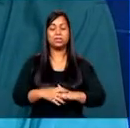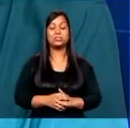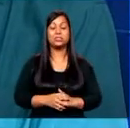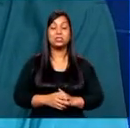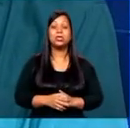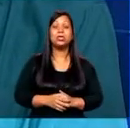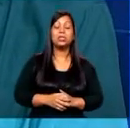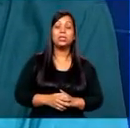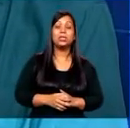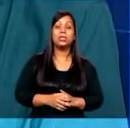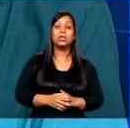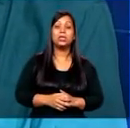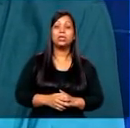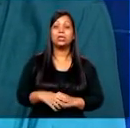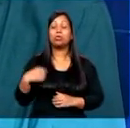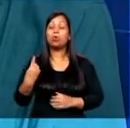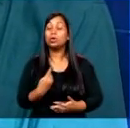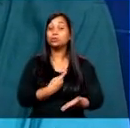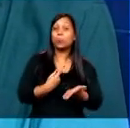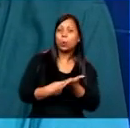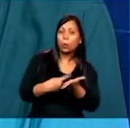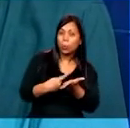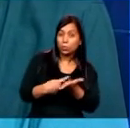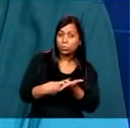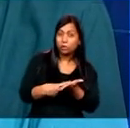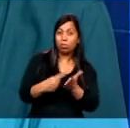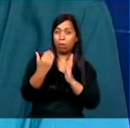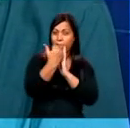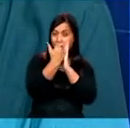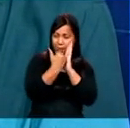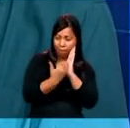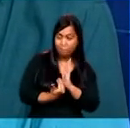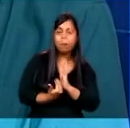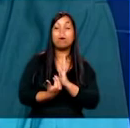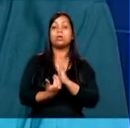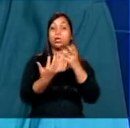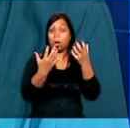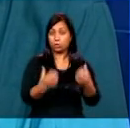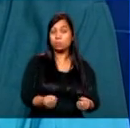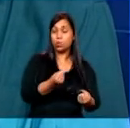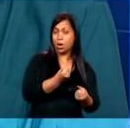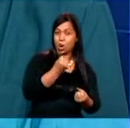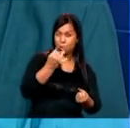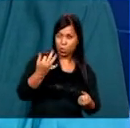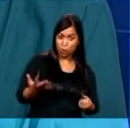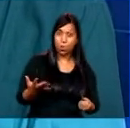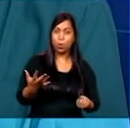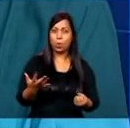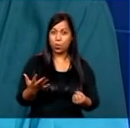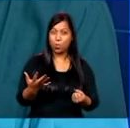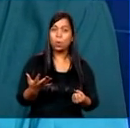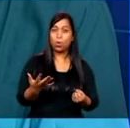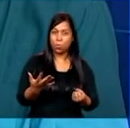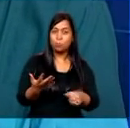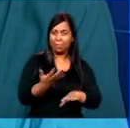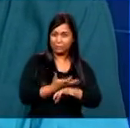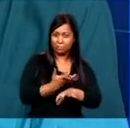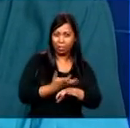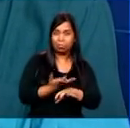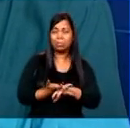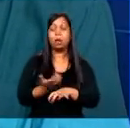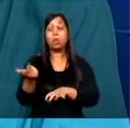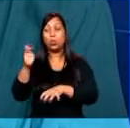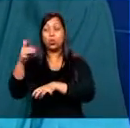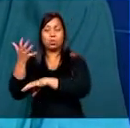combinou o programa das aulas, então ela assumiu algumas aulas, eu assumi outras,